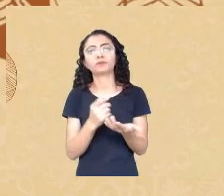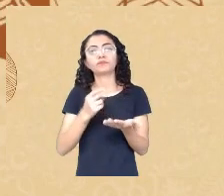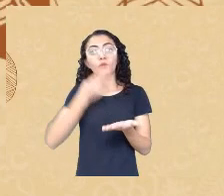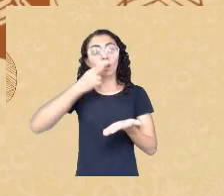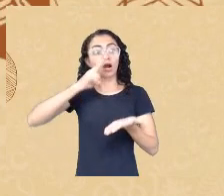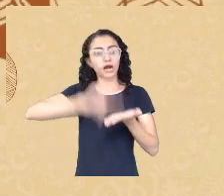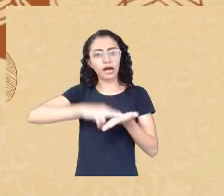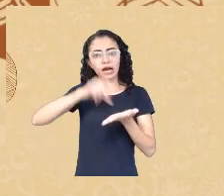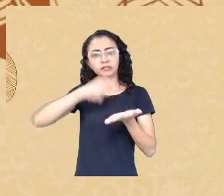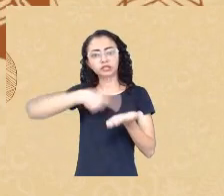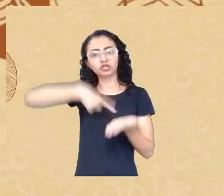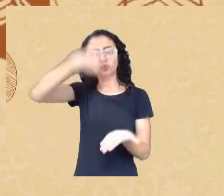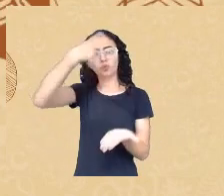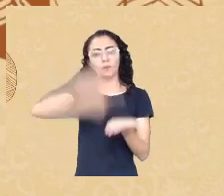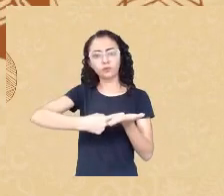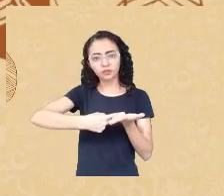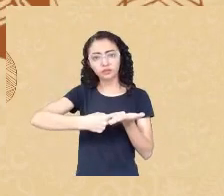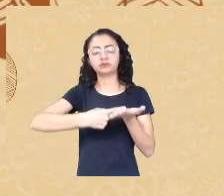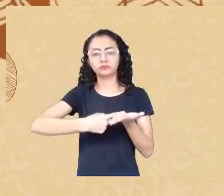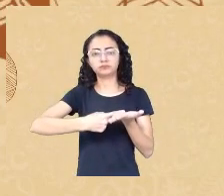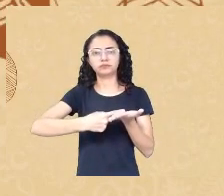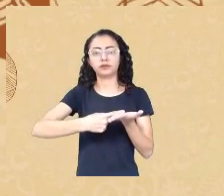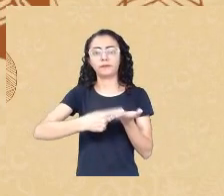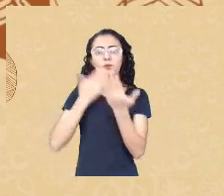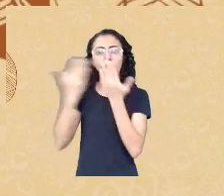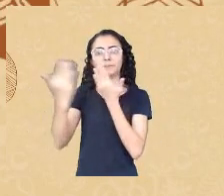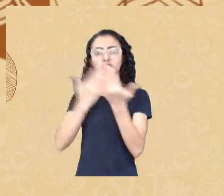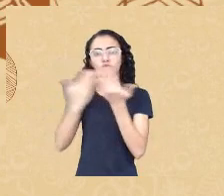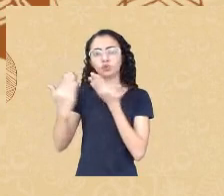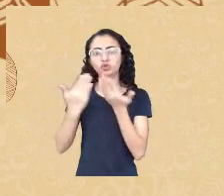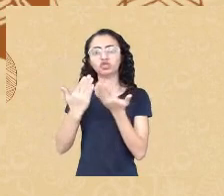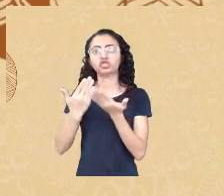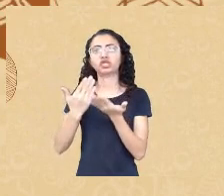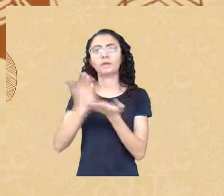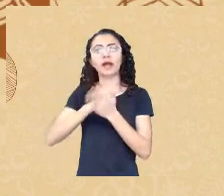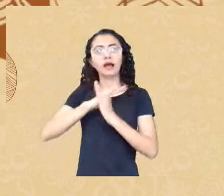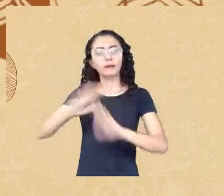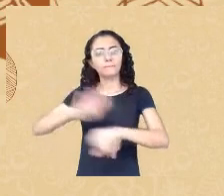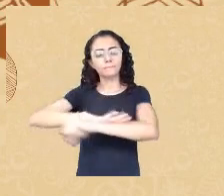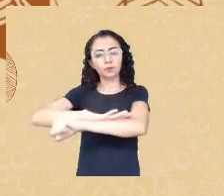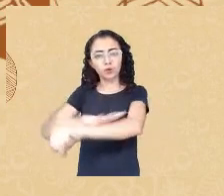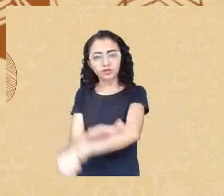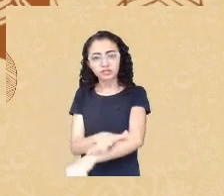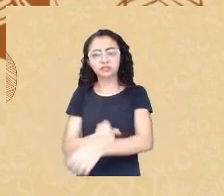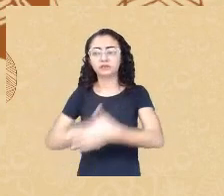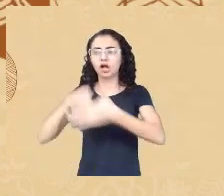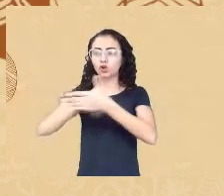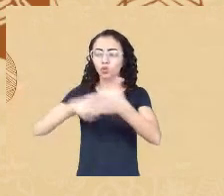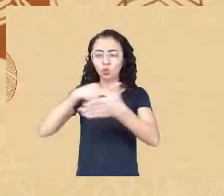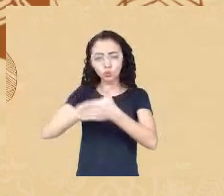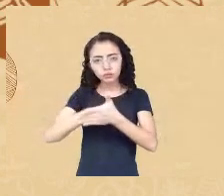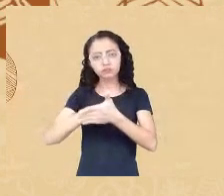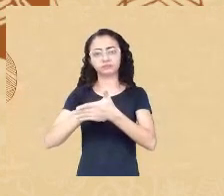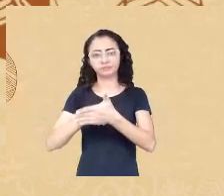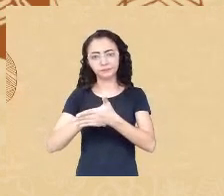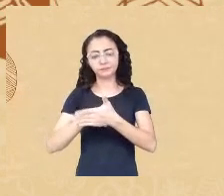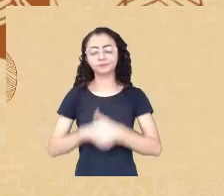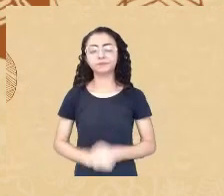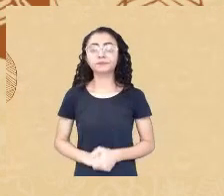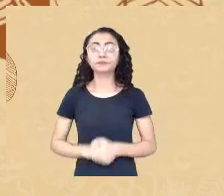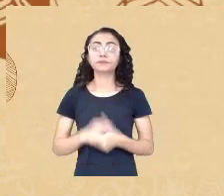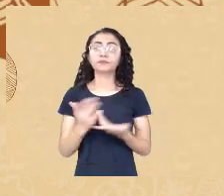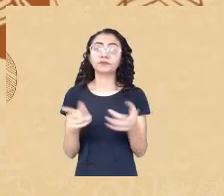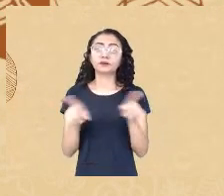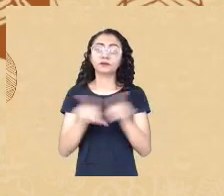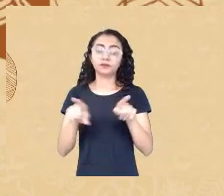psicologia antirracista e combater o enfrentamento dessas questões então vem e vem também